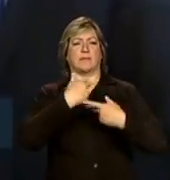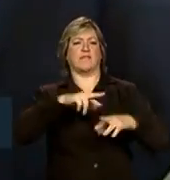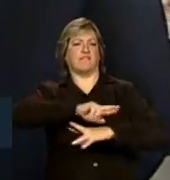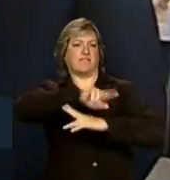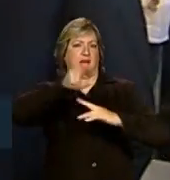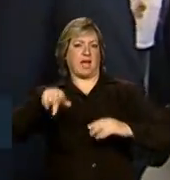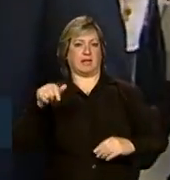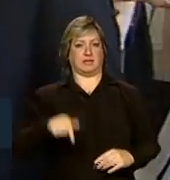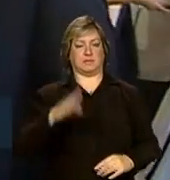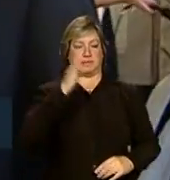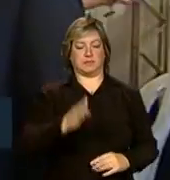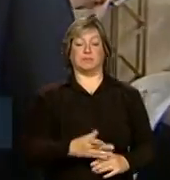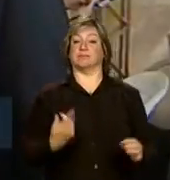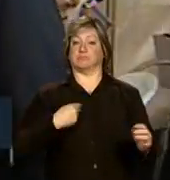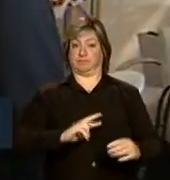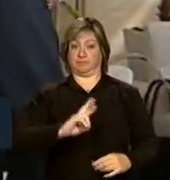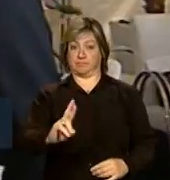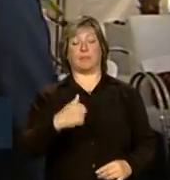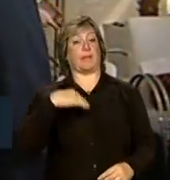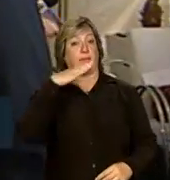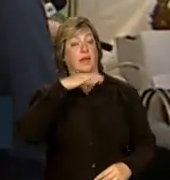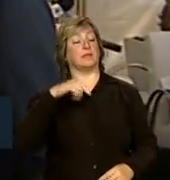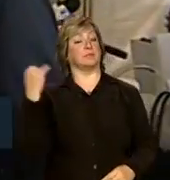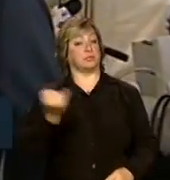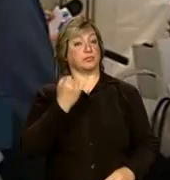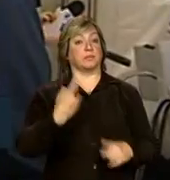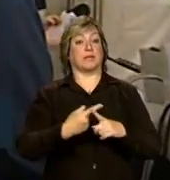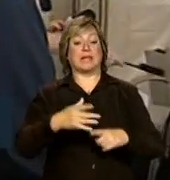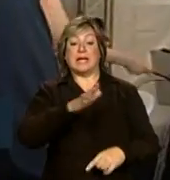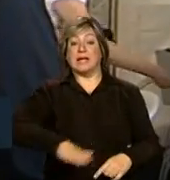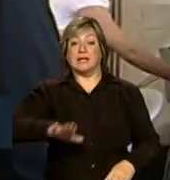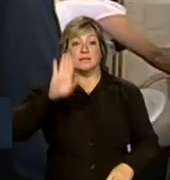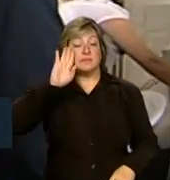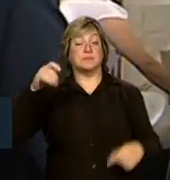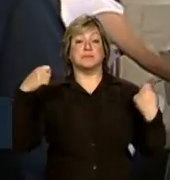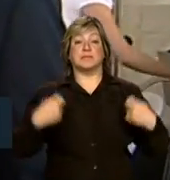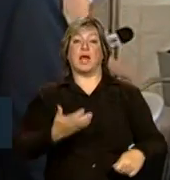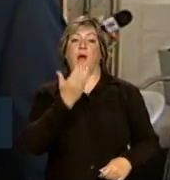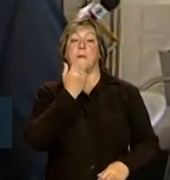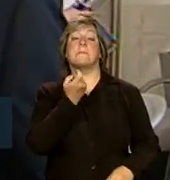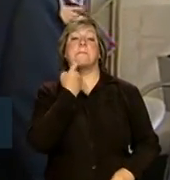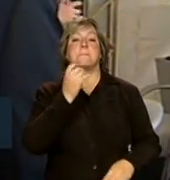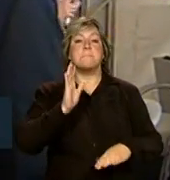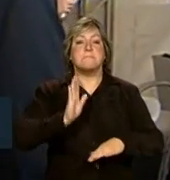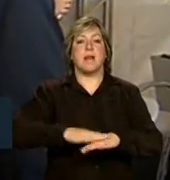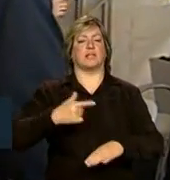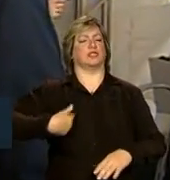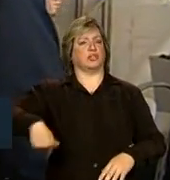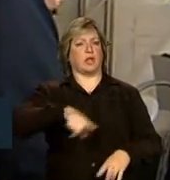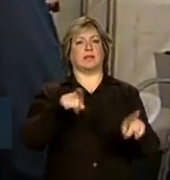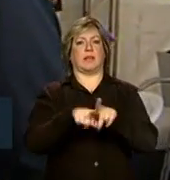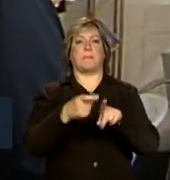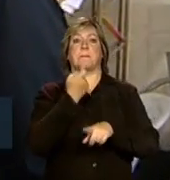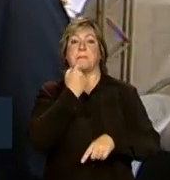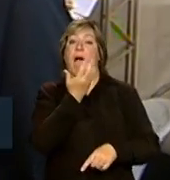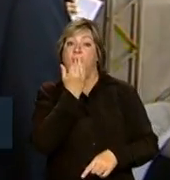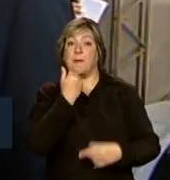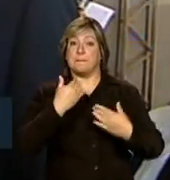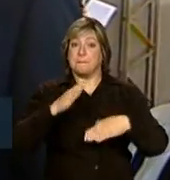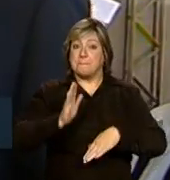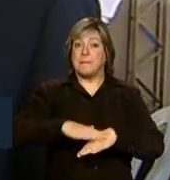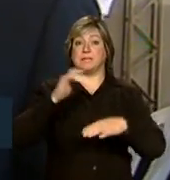Olha, eu acho isso da maior importância. Nós precisamos comer mais peixe, sobretudo nossas crianças. E são com eventos como esse que a gente desperta as pessoas